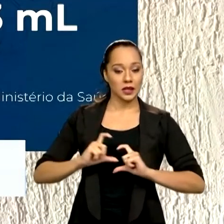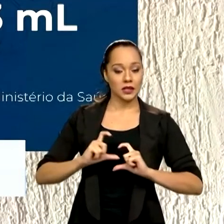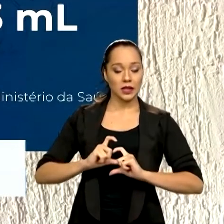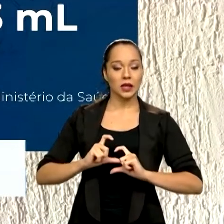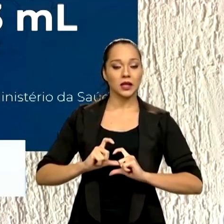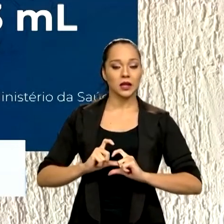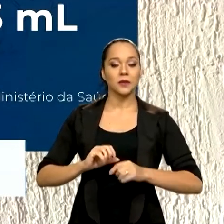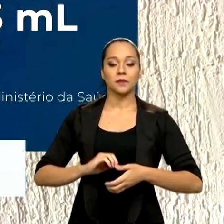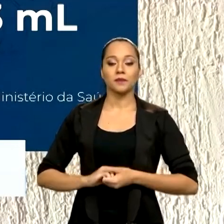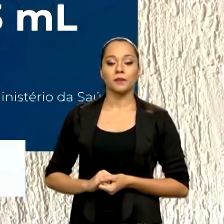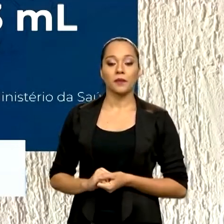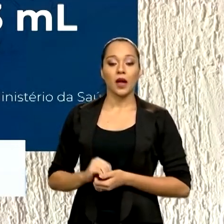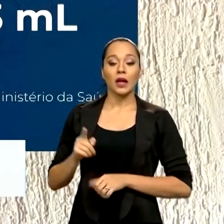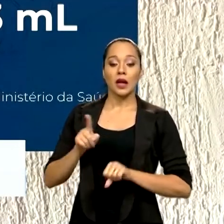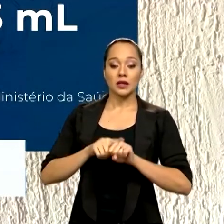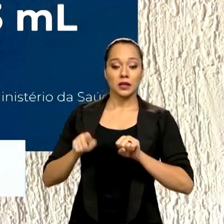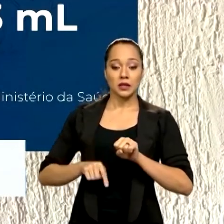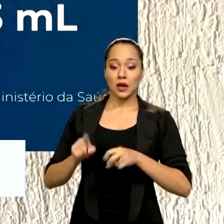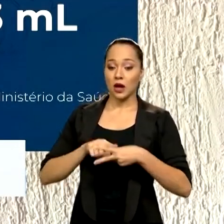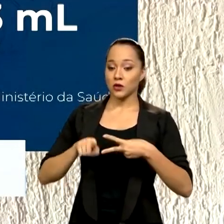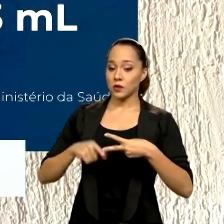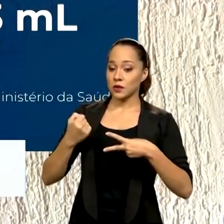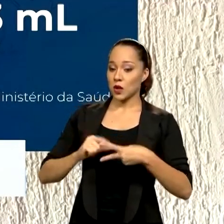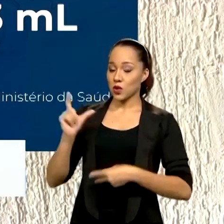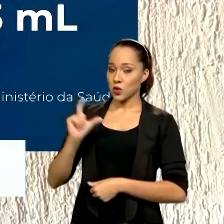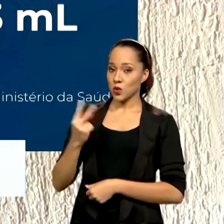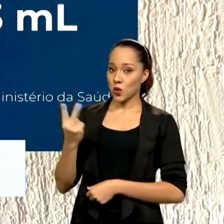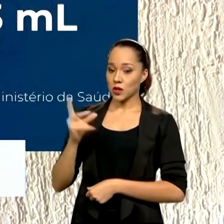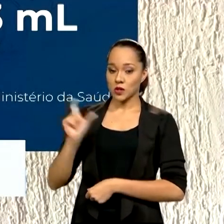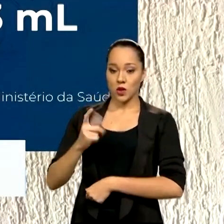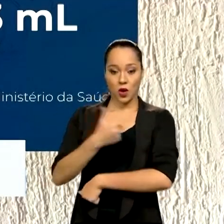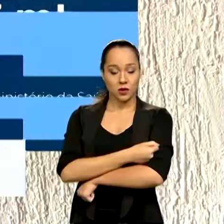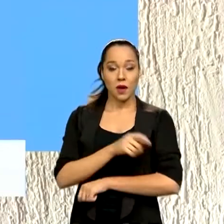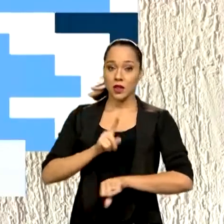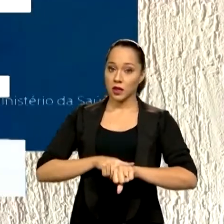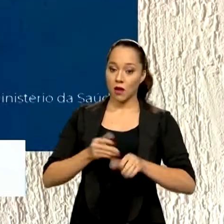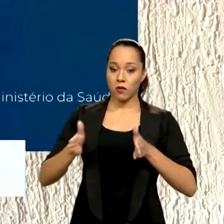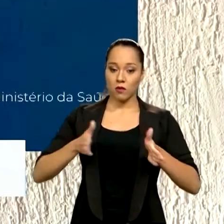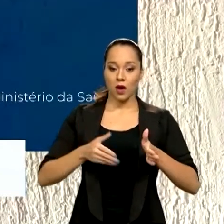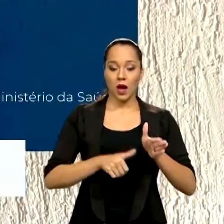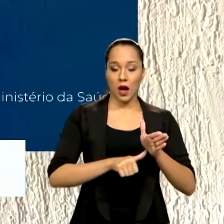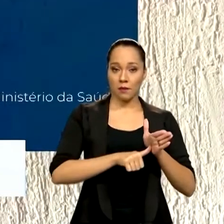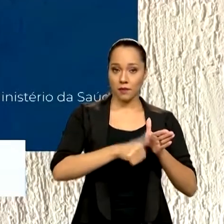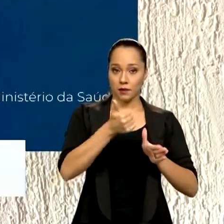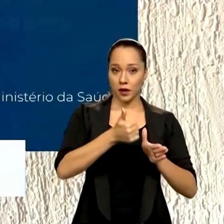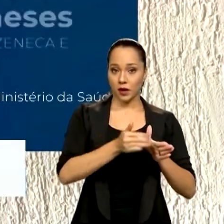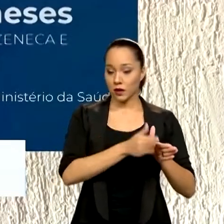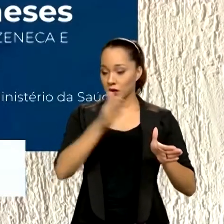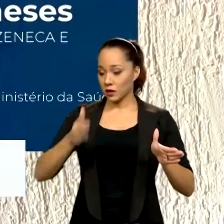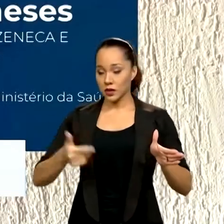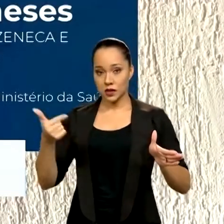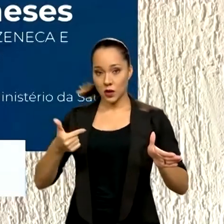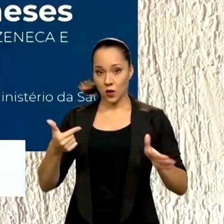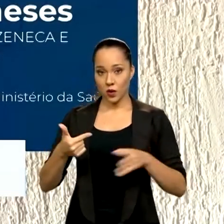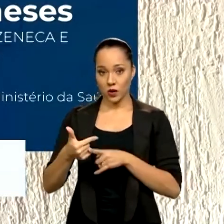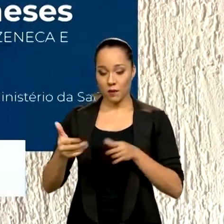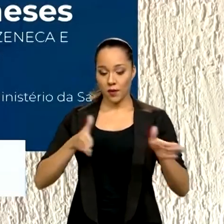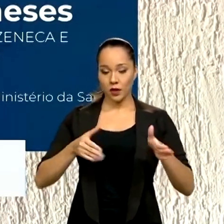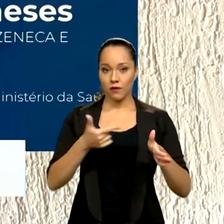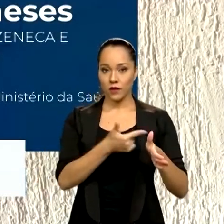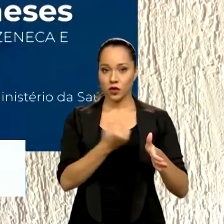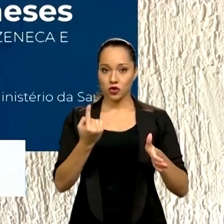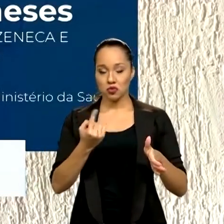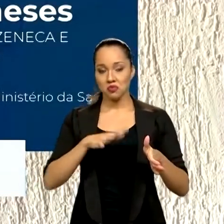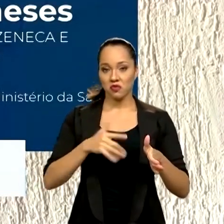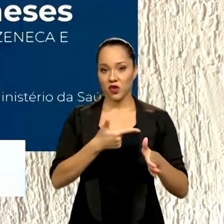0,3. Todas elas requerem duas doses, mas atenção para o intervalo. A segunda aplicação da Coronavac deve ser feita entre 21